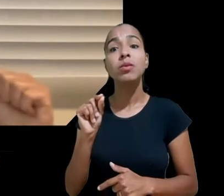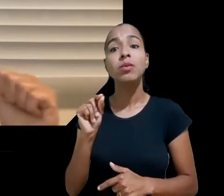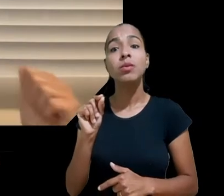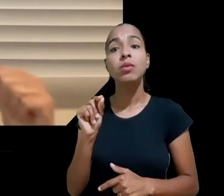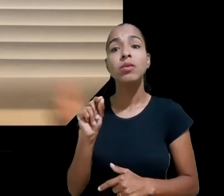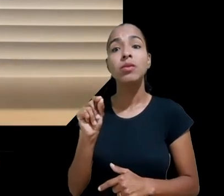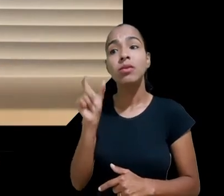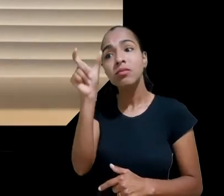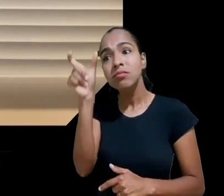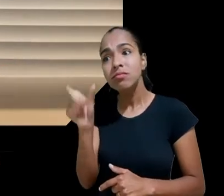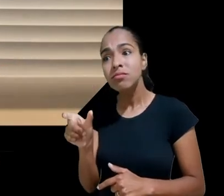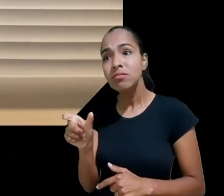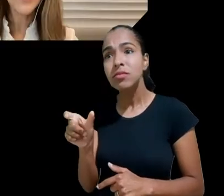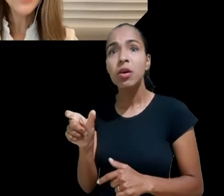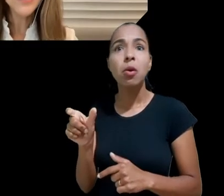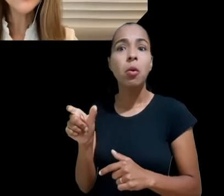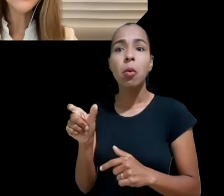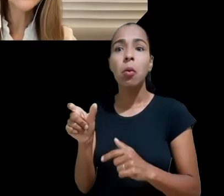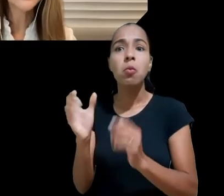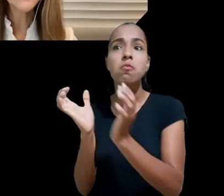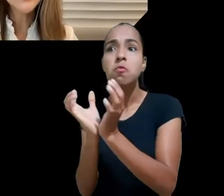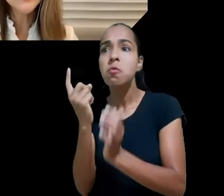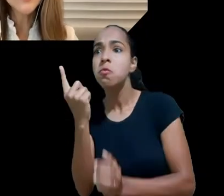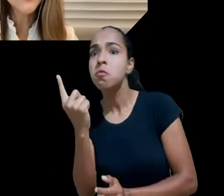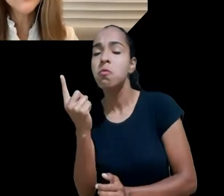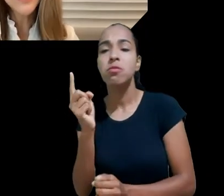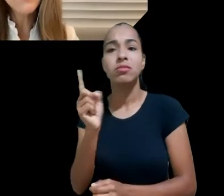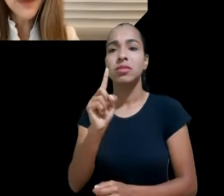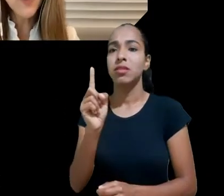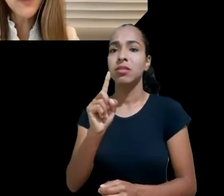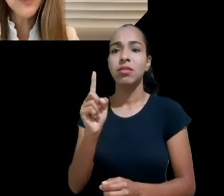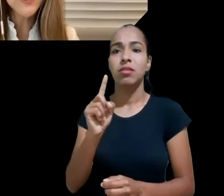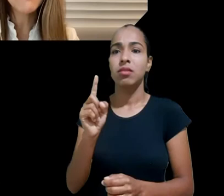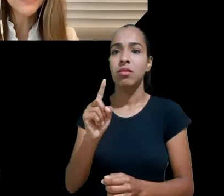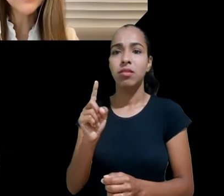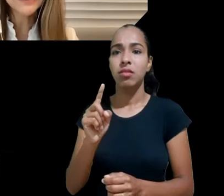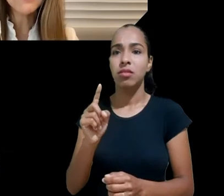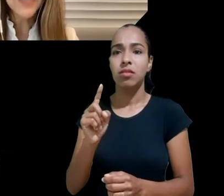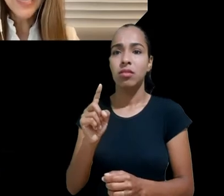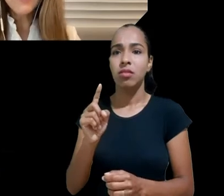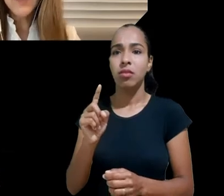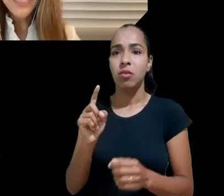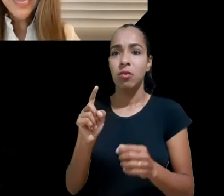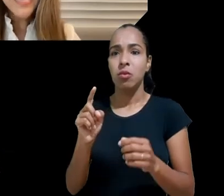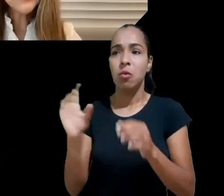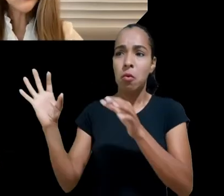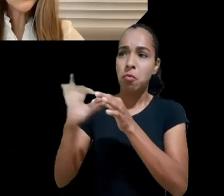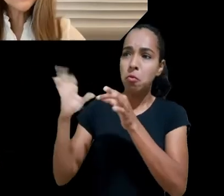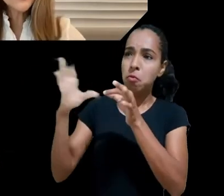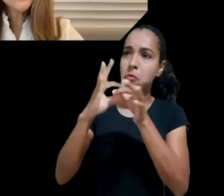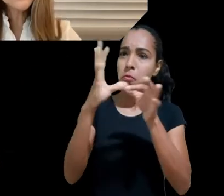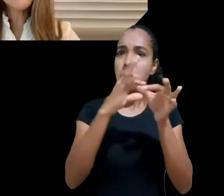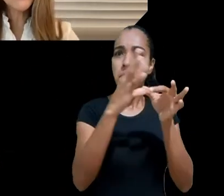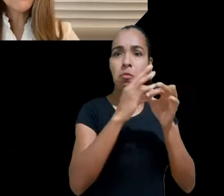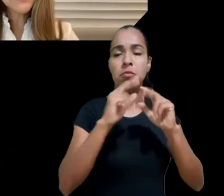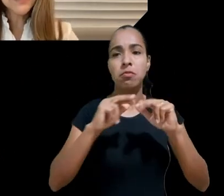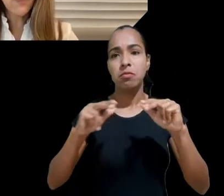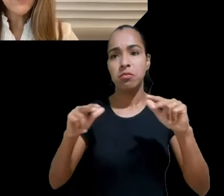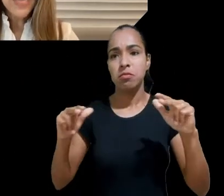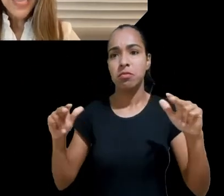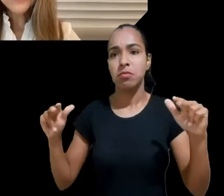disse, olha, o que me preocupa aqui não é a situação da tiazinha do Zap como a gente brinca, é a indústria da